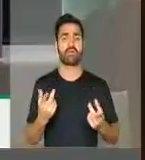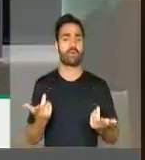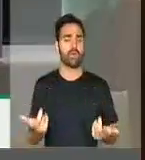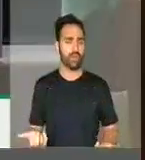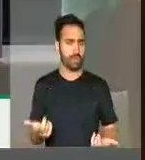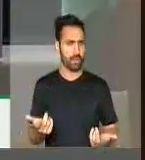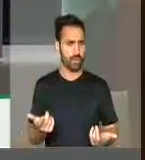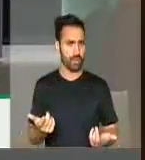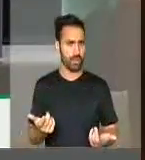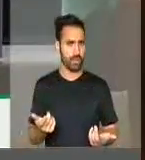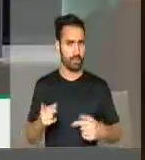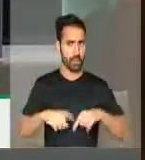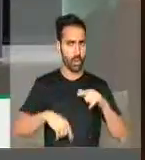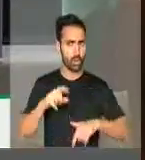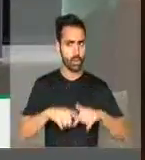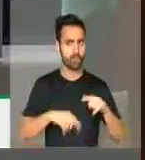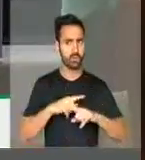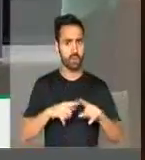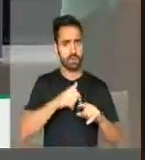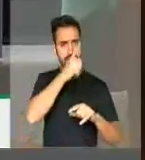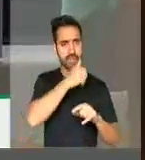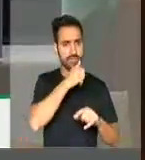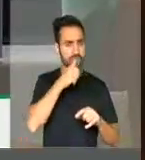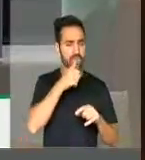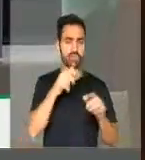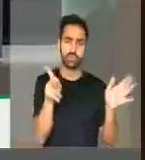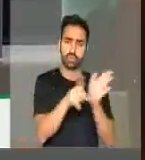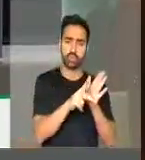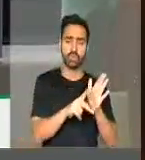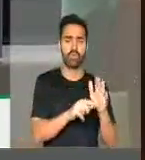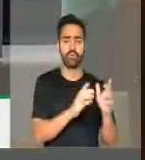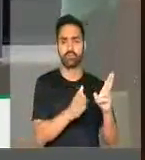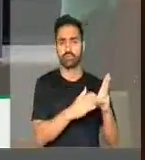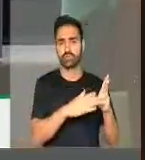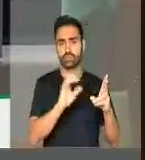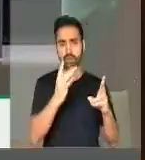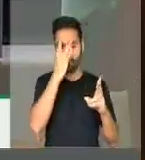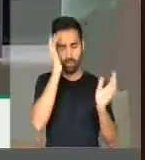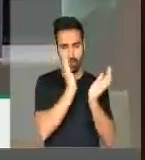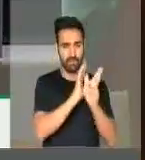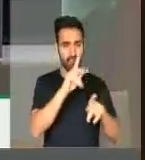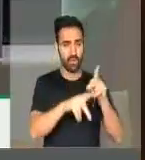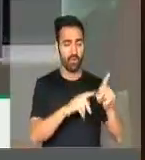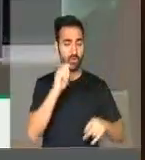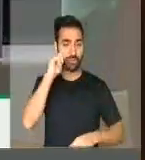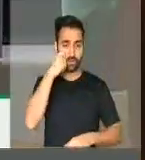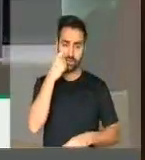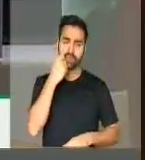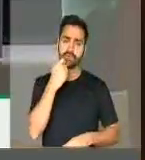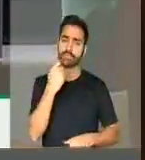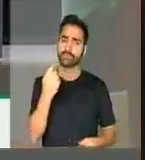com sangue indígena e sangue negro. Obrigada, senhor presidente. Peço a divulgação dessa minha fala na voz do Brasil.